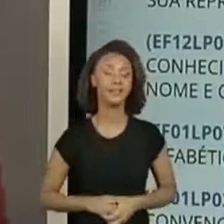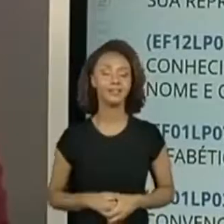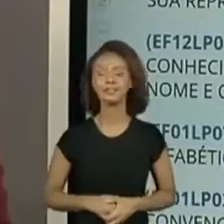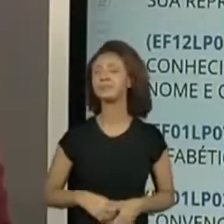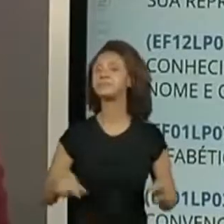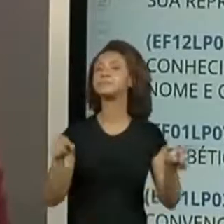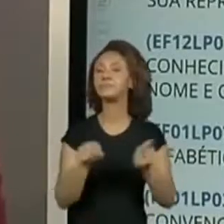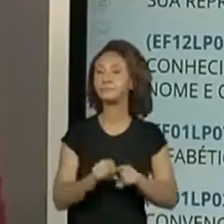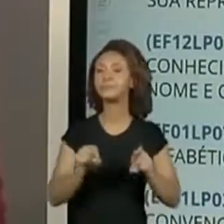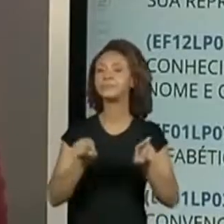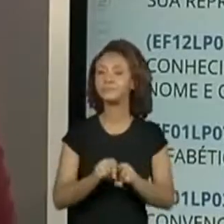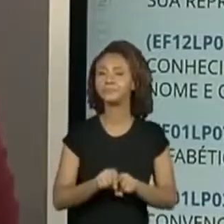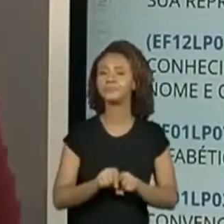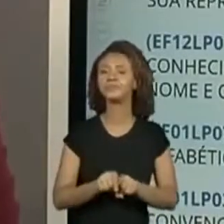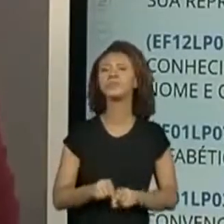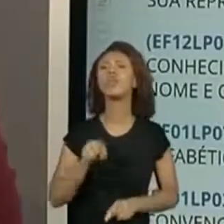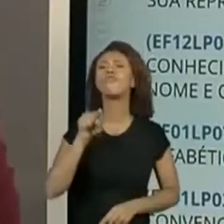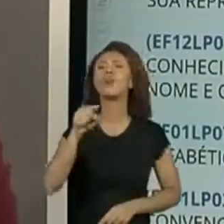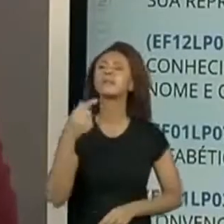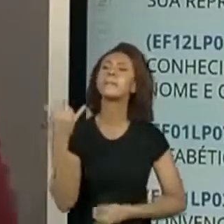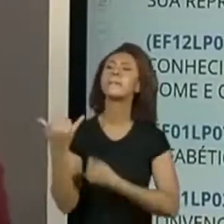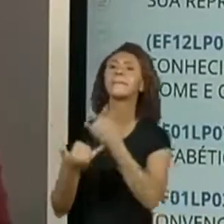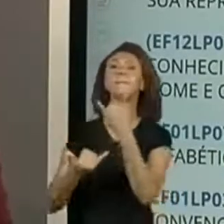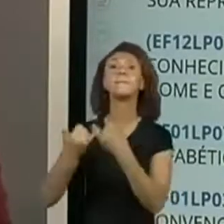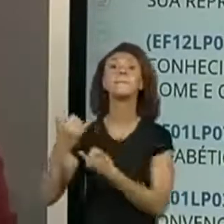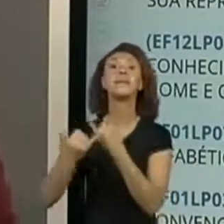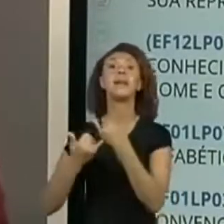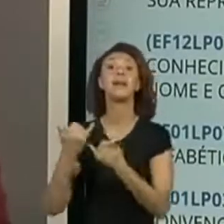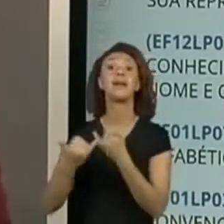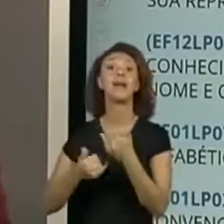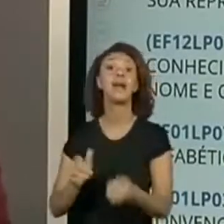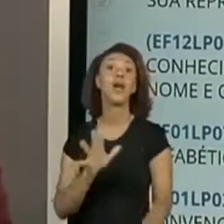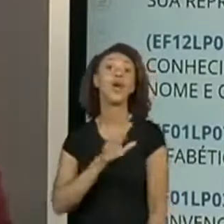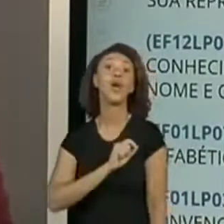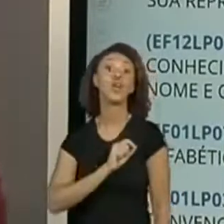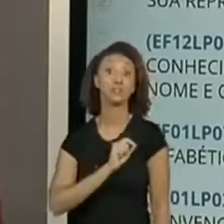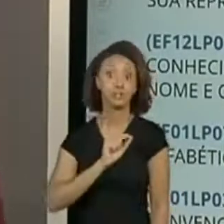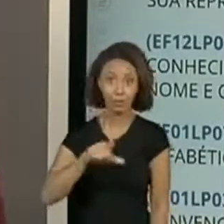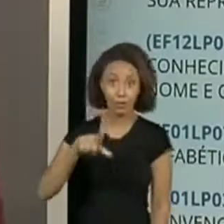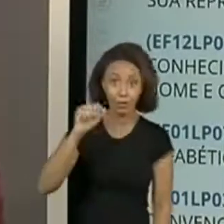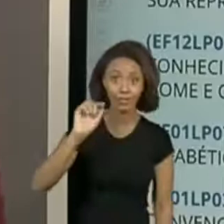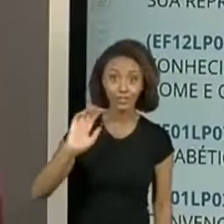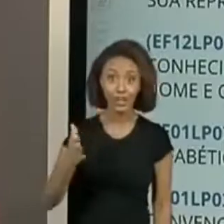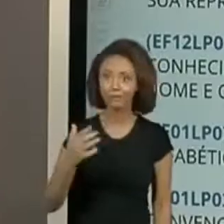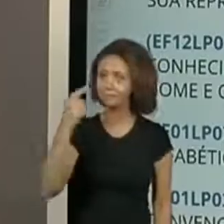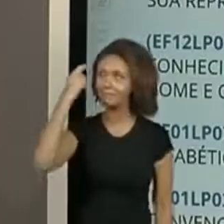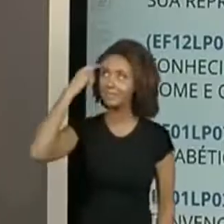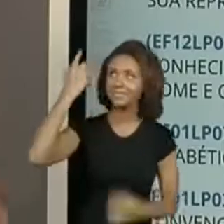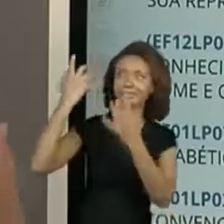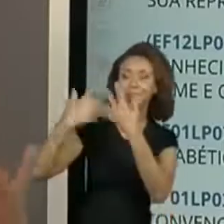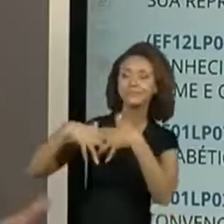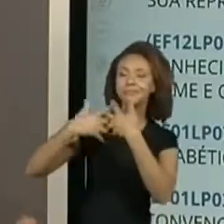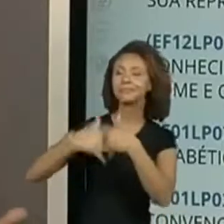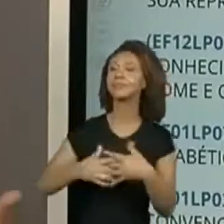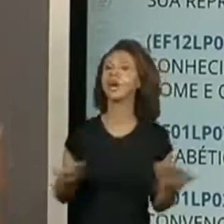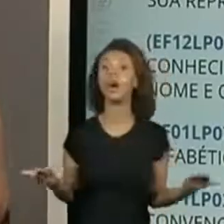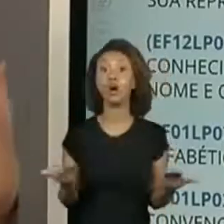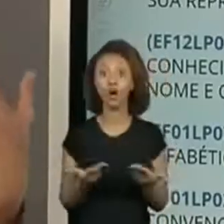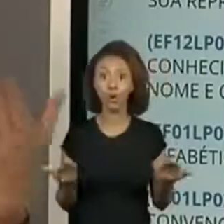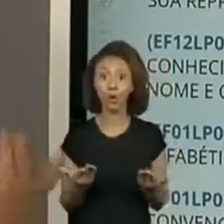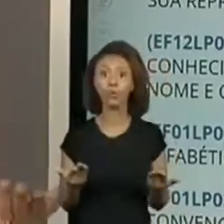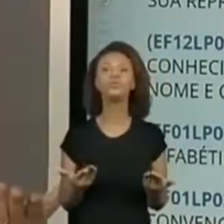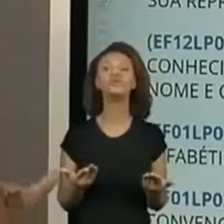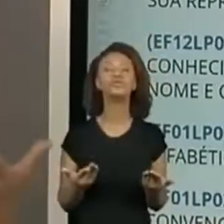disso, e a sua brincadeira preferida? Já escolheu? Já vão pensando. Hoje, a gente vai ajudar